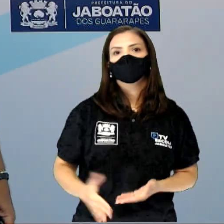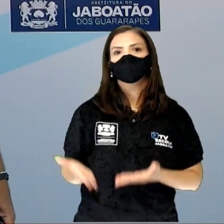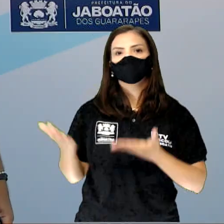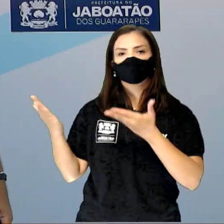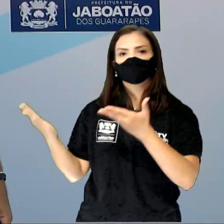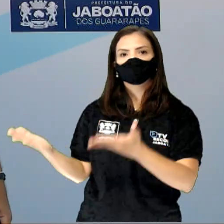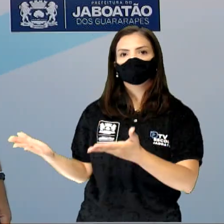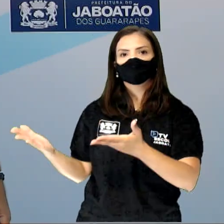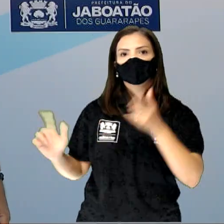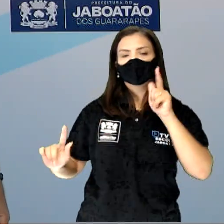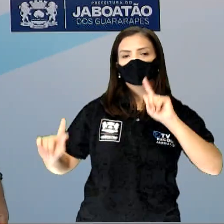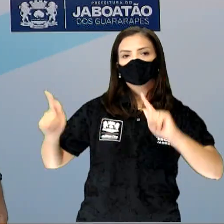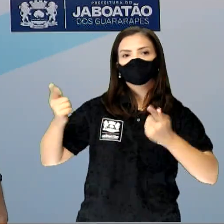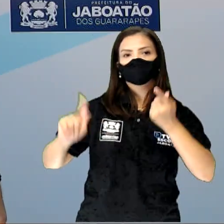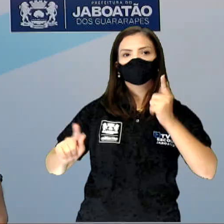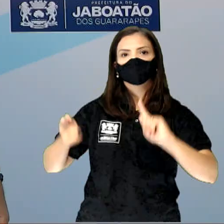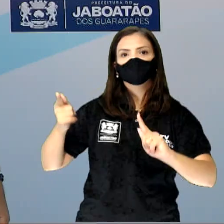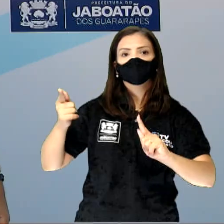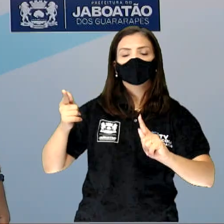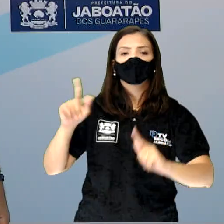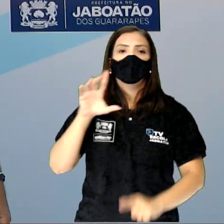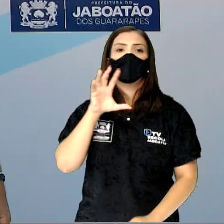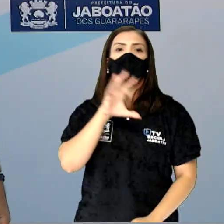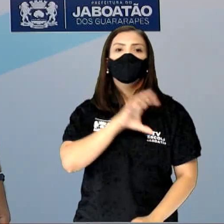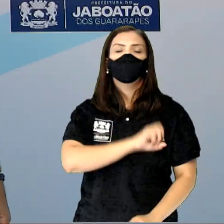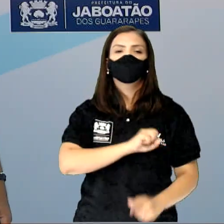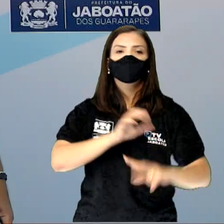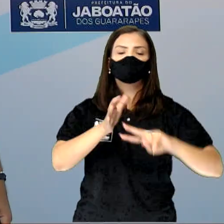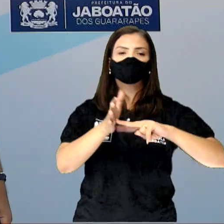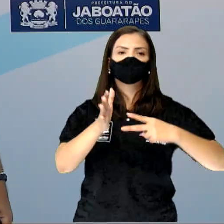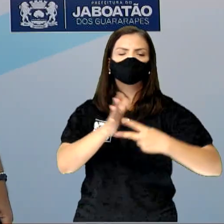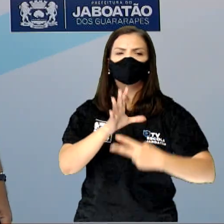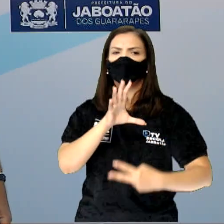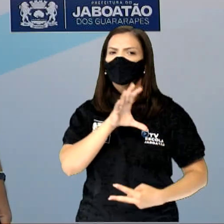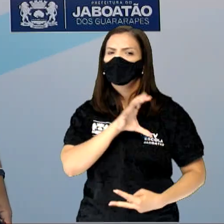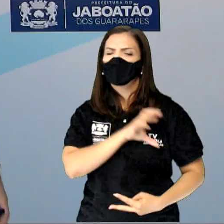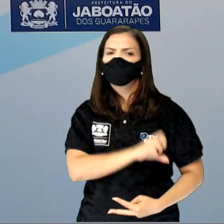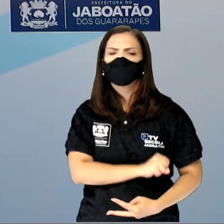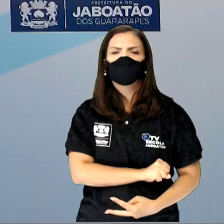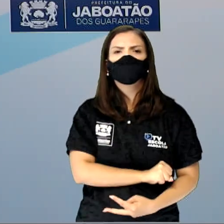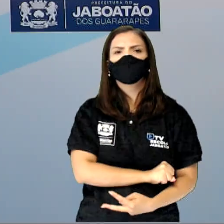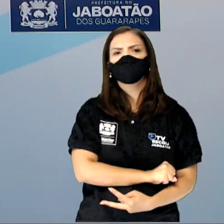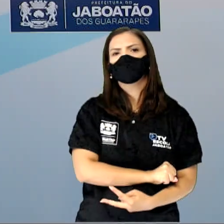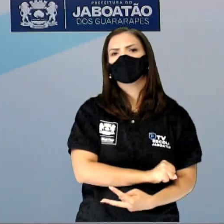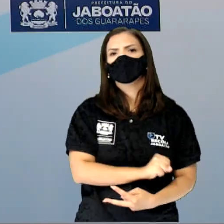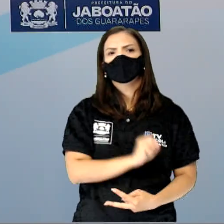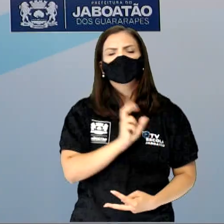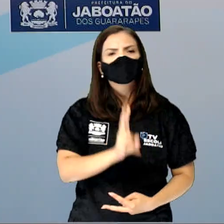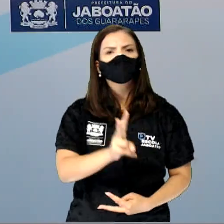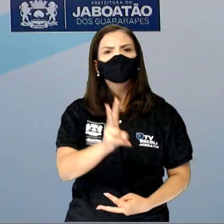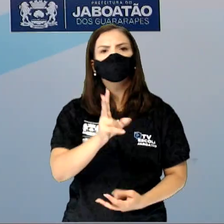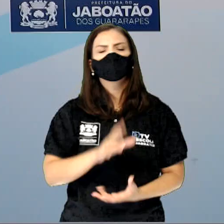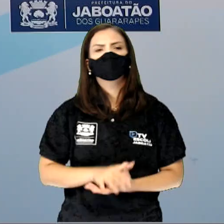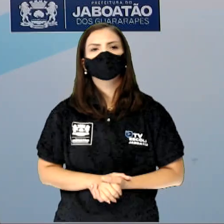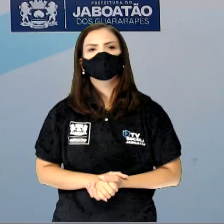Muitos roqueiros fazem isso aqui. Aliás, amor incondicional, desculpa. Muitos roqueiros fazem esse sinal aqui também. Beleza?